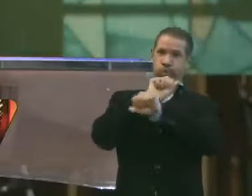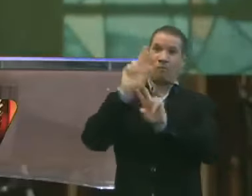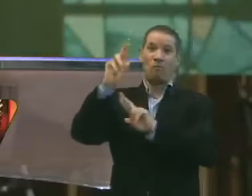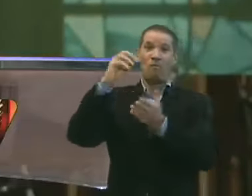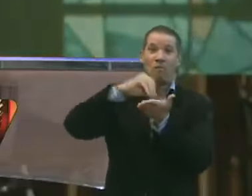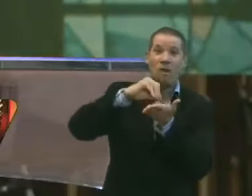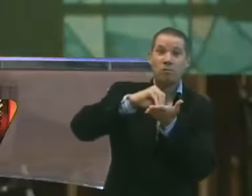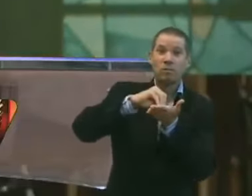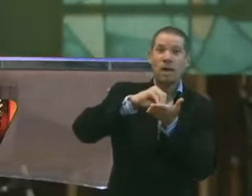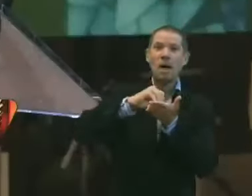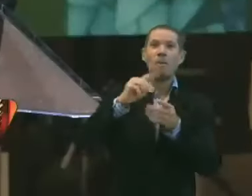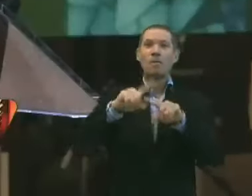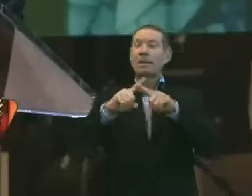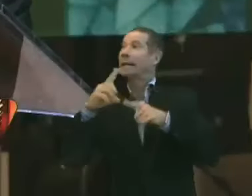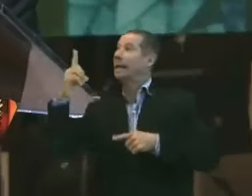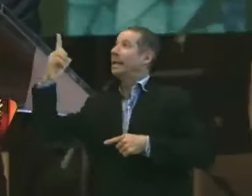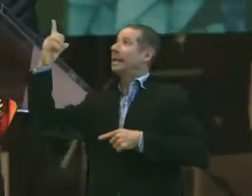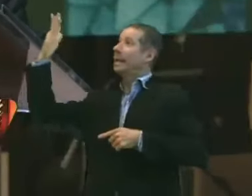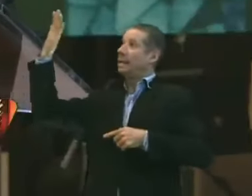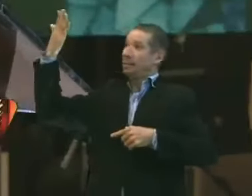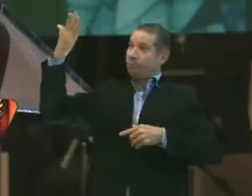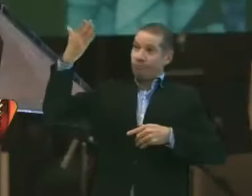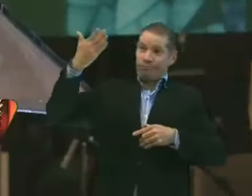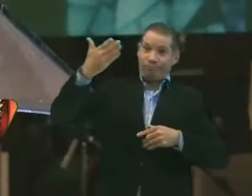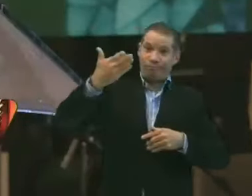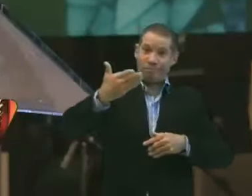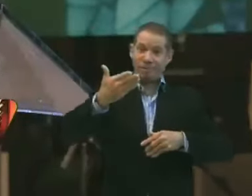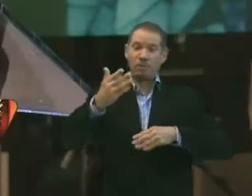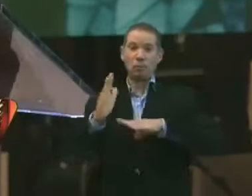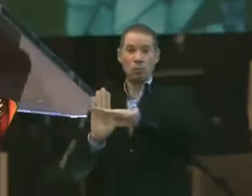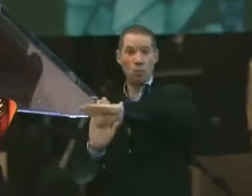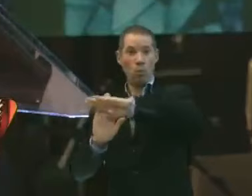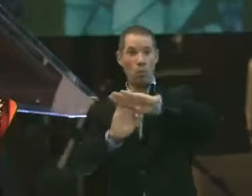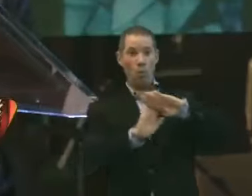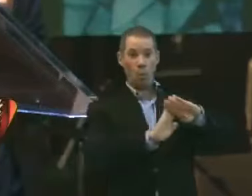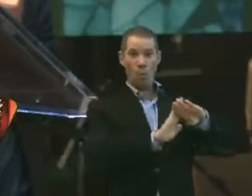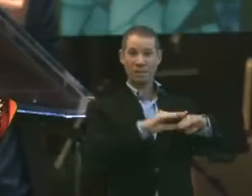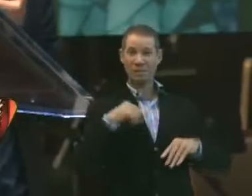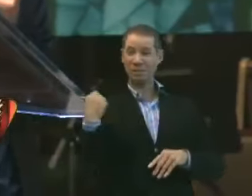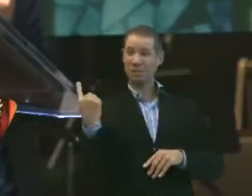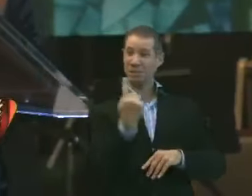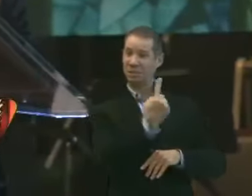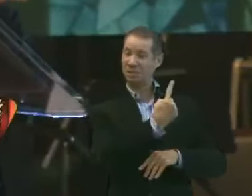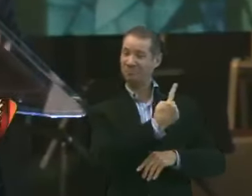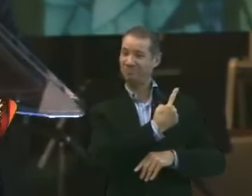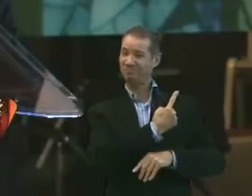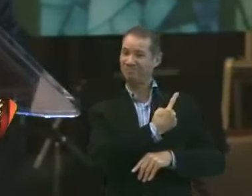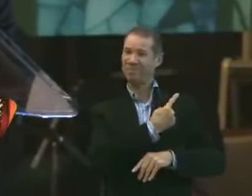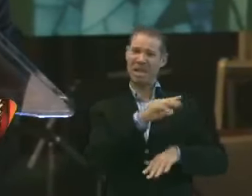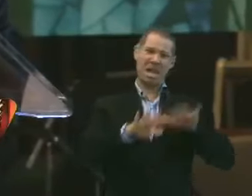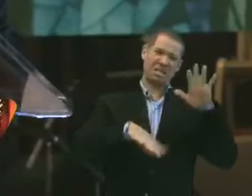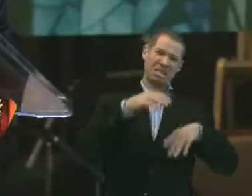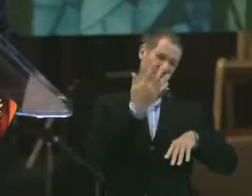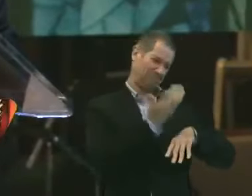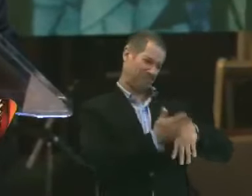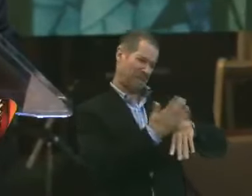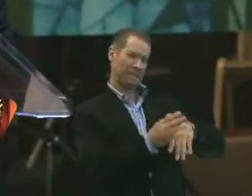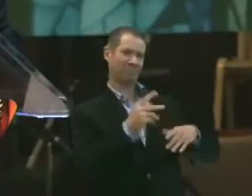Porque quando Ele estende a sua mão. Sobre nós. Algumas coisas que nós fazemos. Que não são legais.